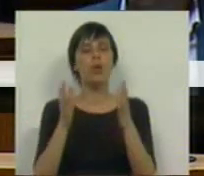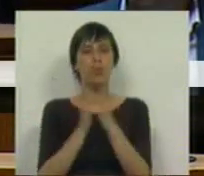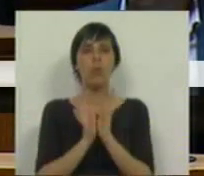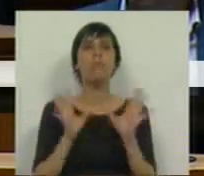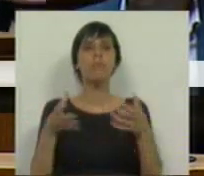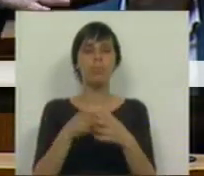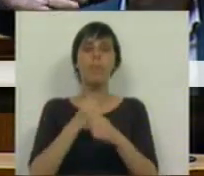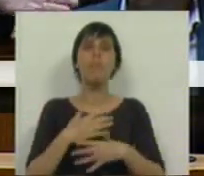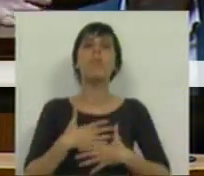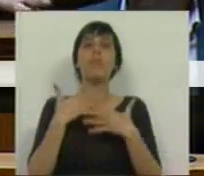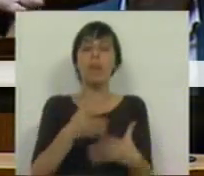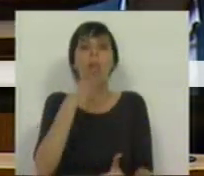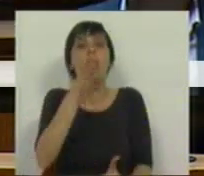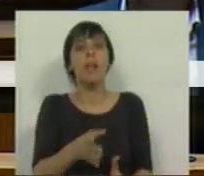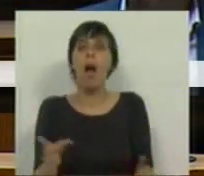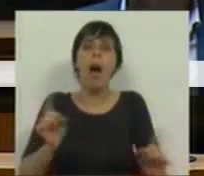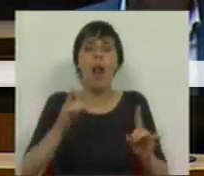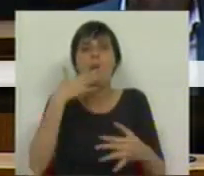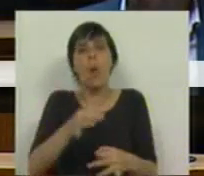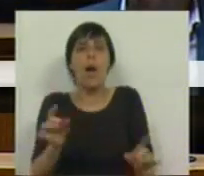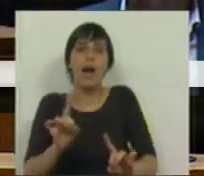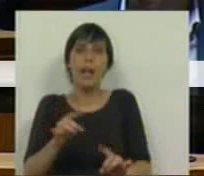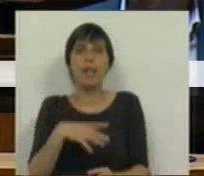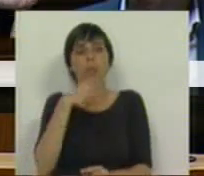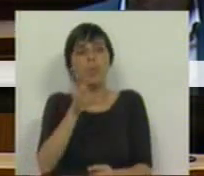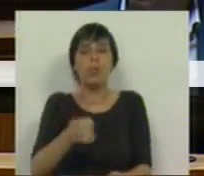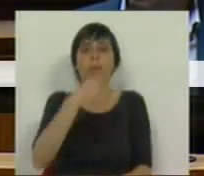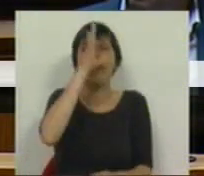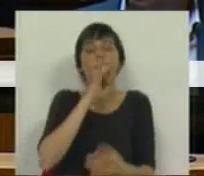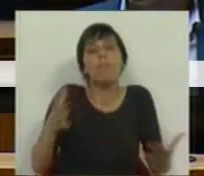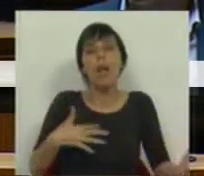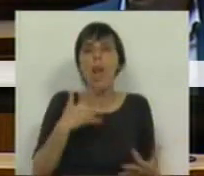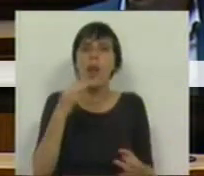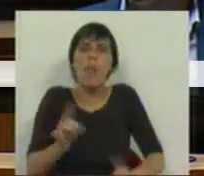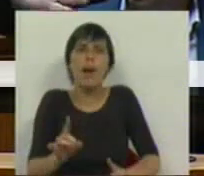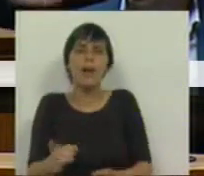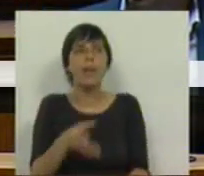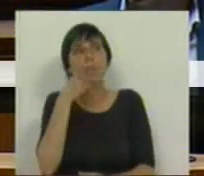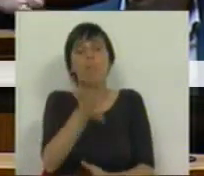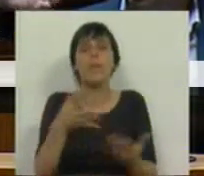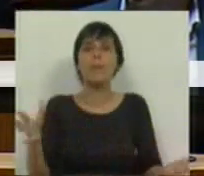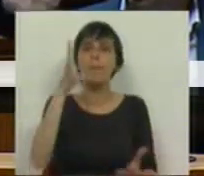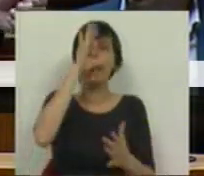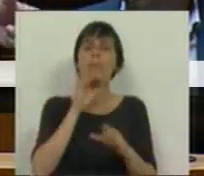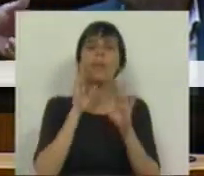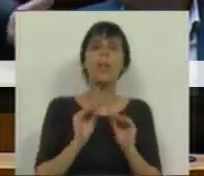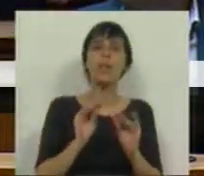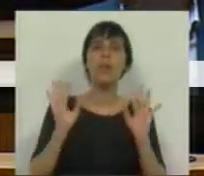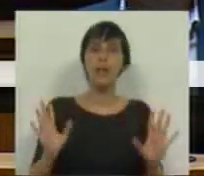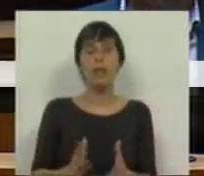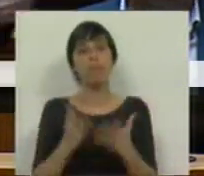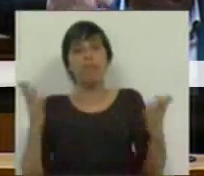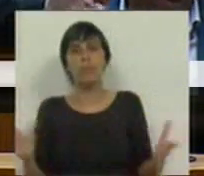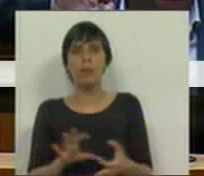uma classe profissional que disse, não, não acreditamos na palavra do Primeiro-Ministro, não acreditamos na palavra do Ministro da Educação.